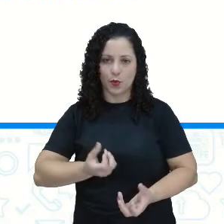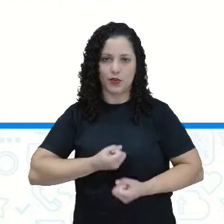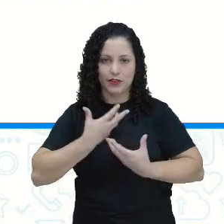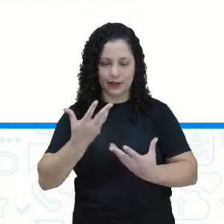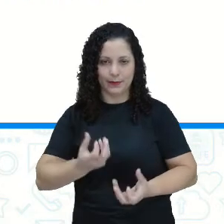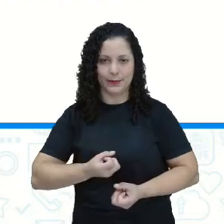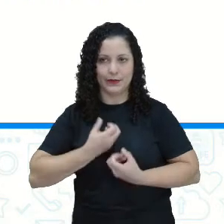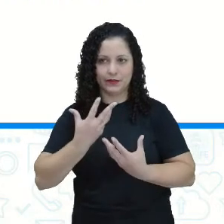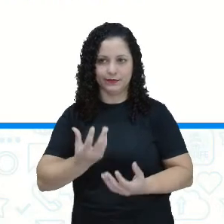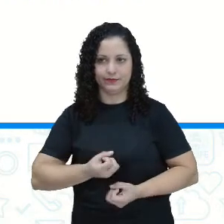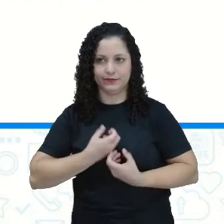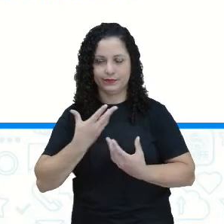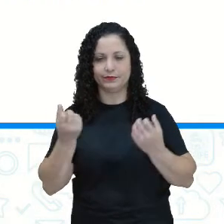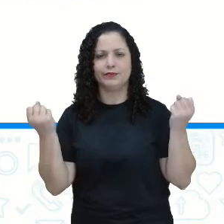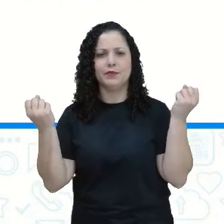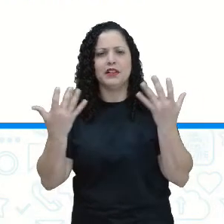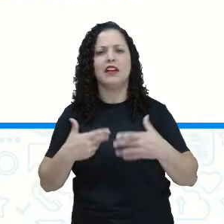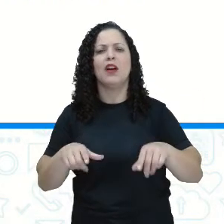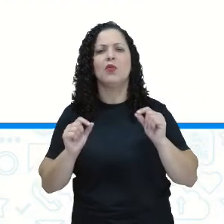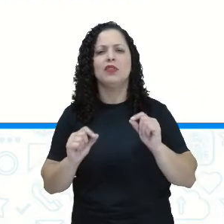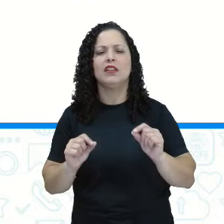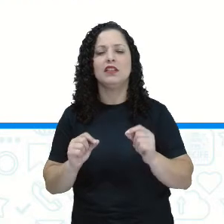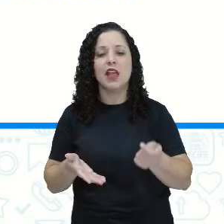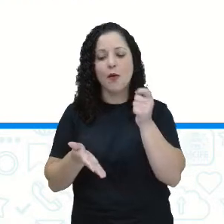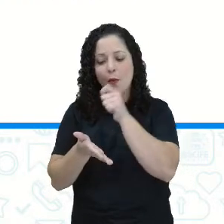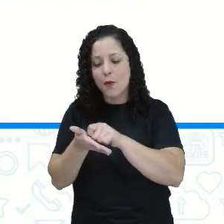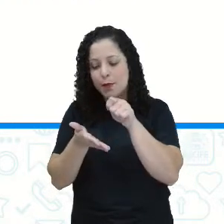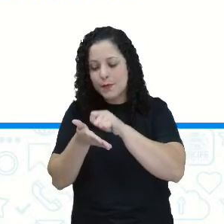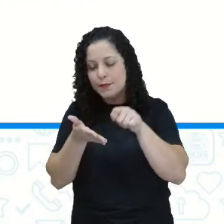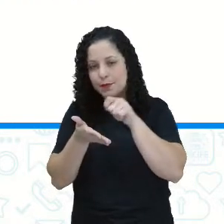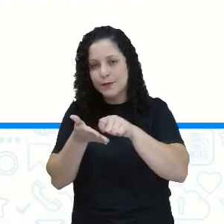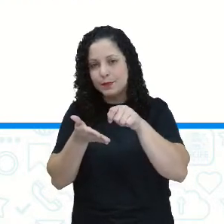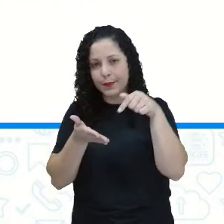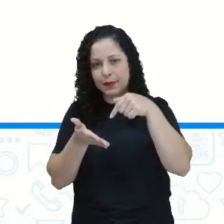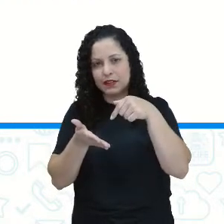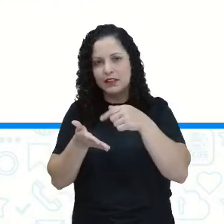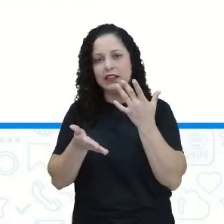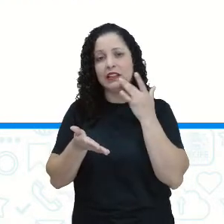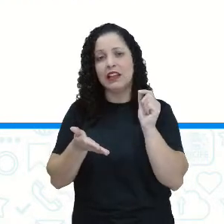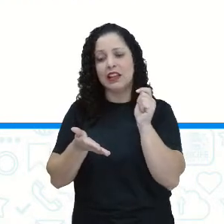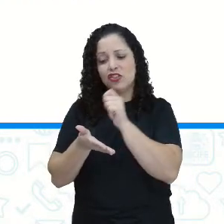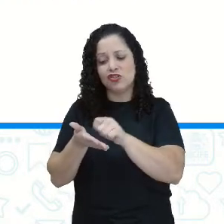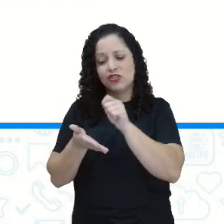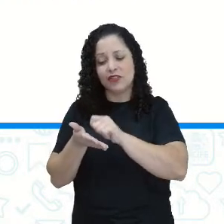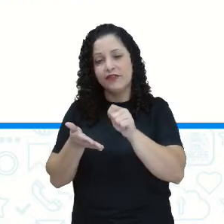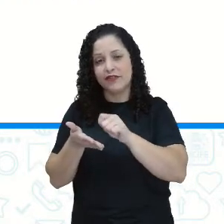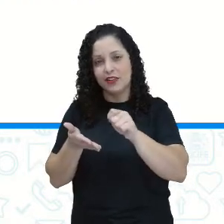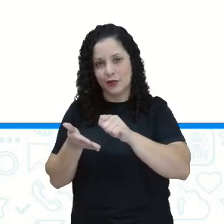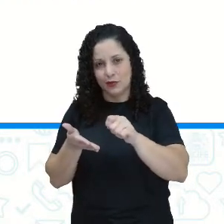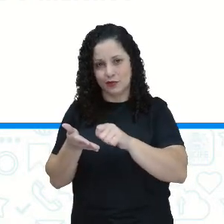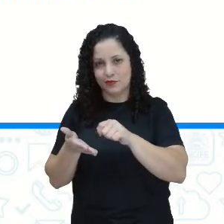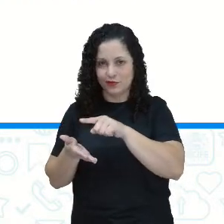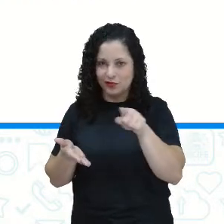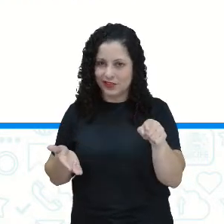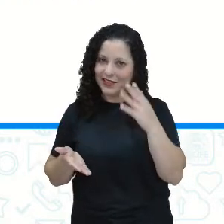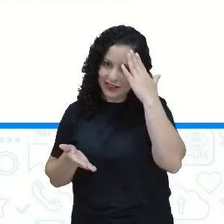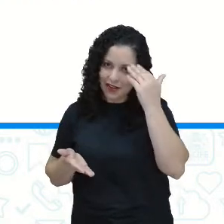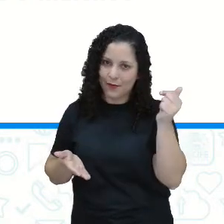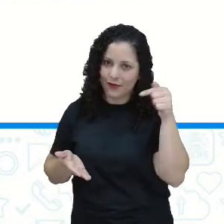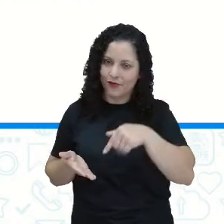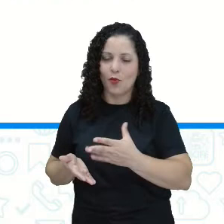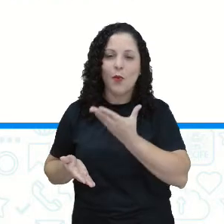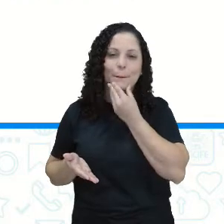acabou de ler fala de um bilhete. Quem escreveu o bilhete do poema? Você já sabe que foi o menino.